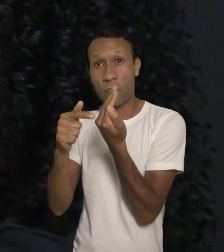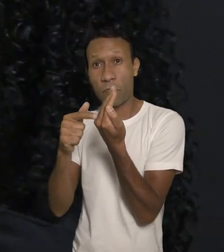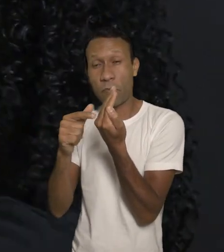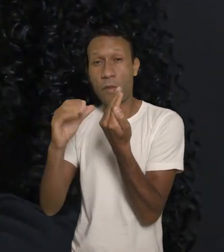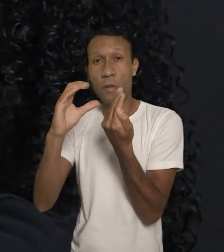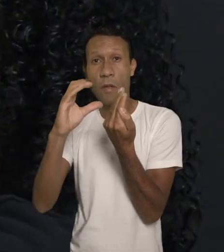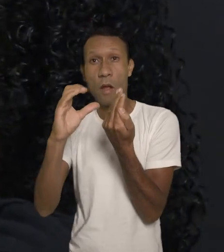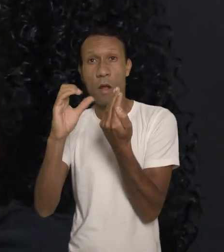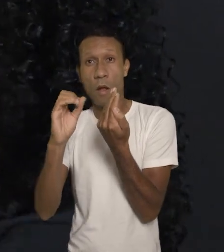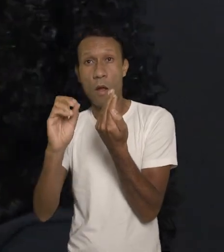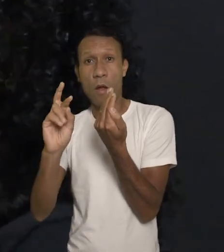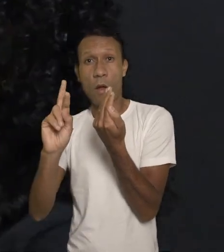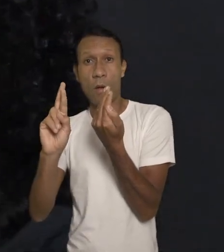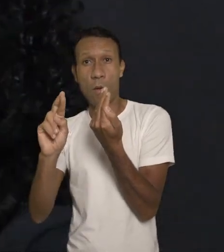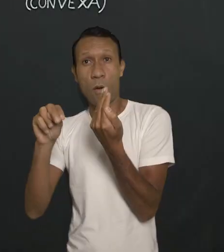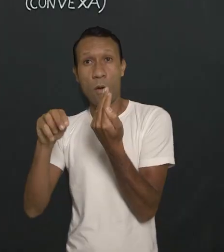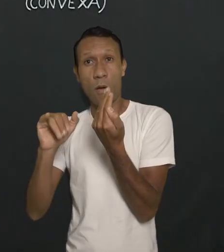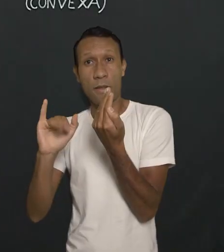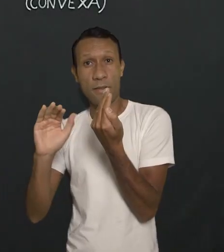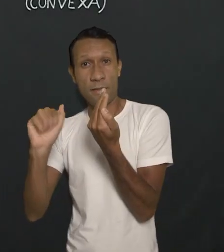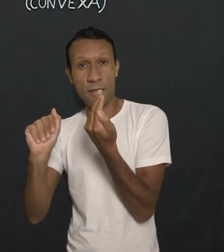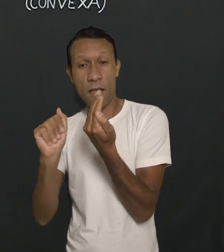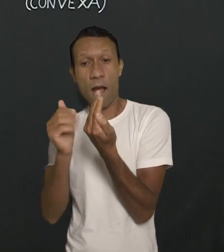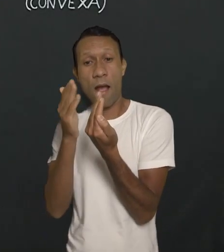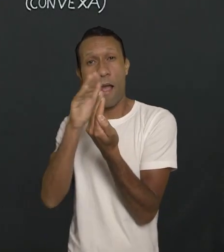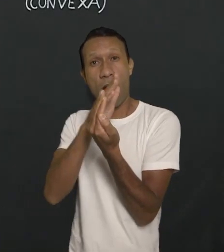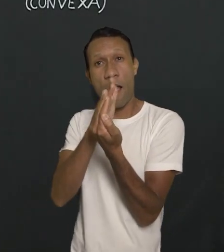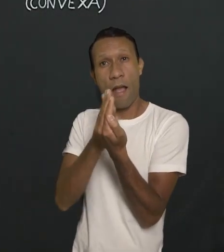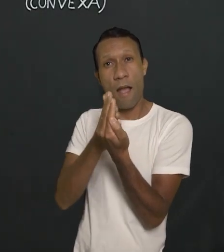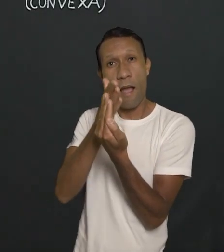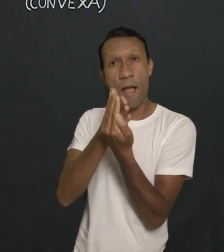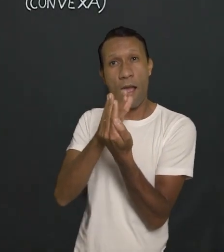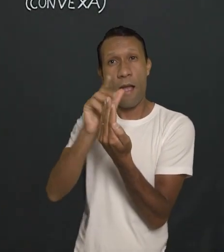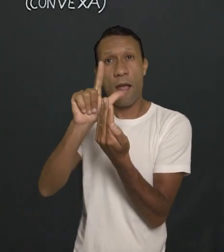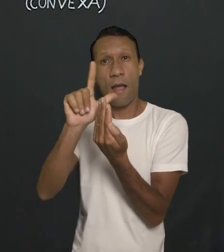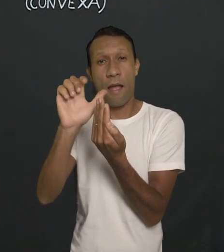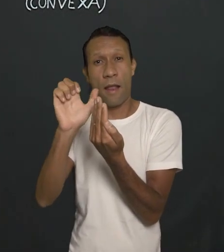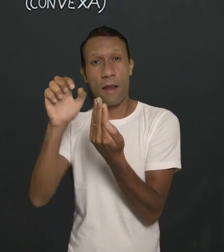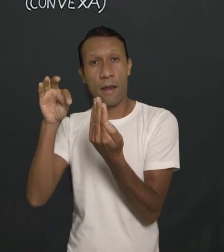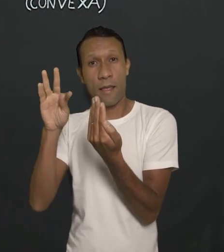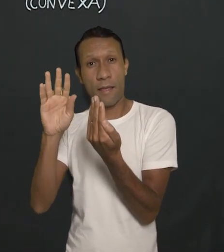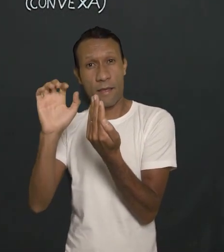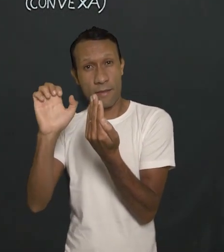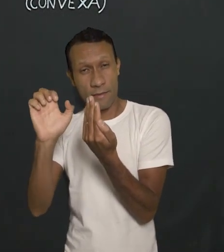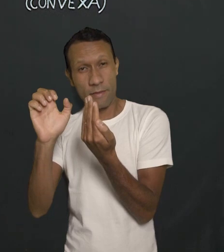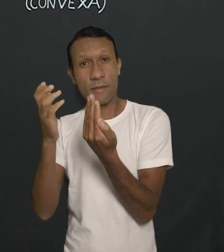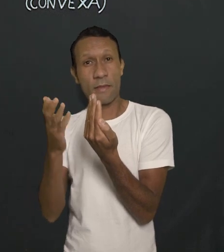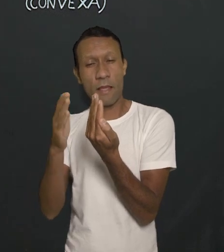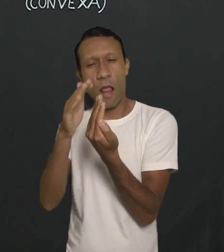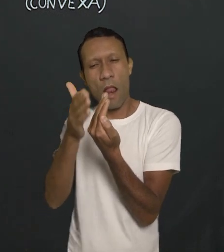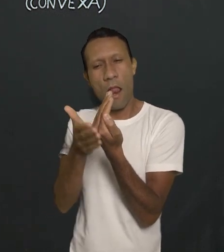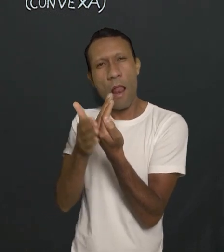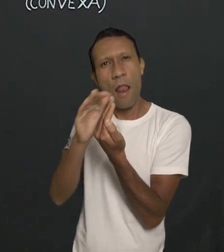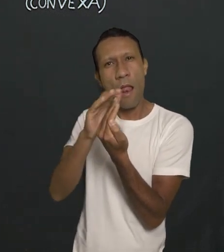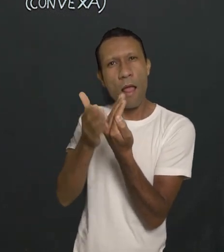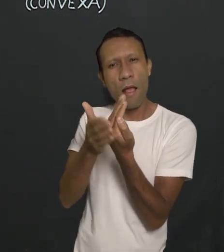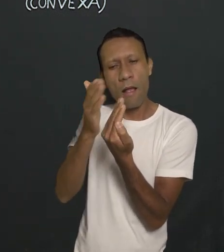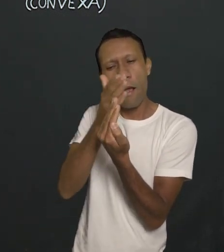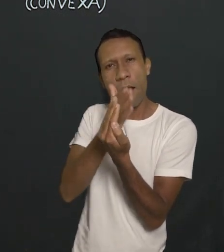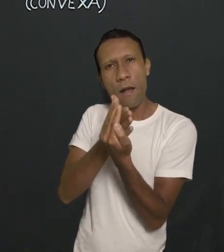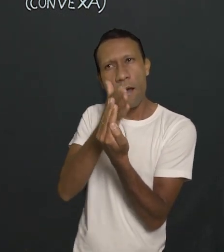córnea e lente. A gente fala que a nossa córnea e a nossa lente, elas são